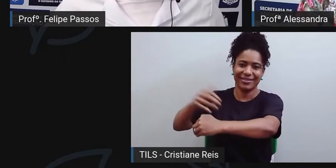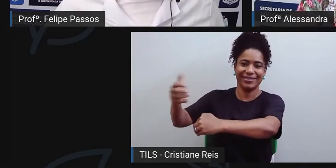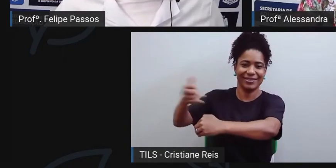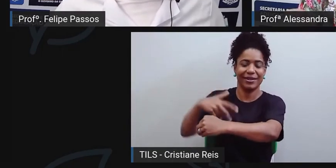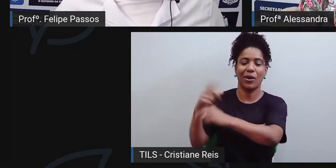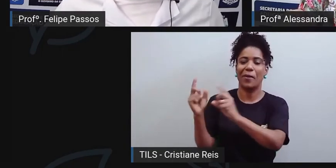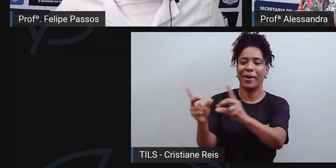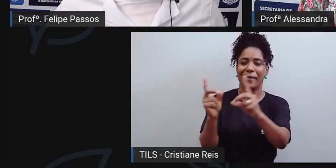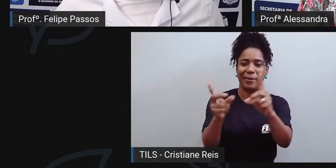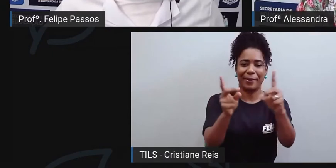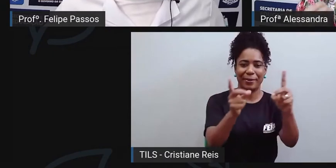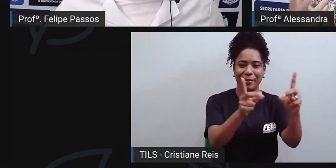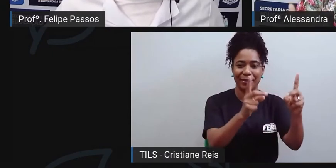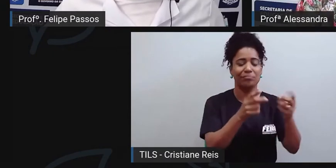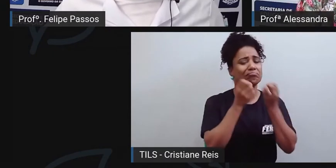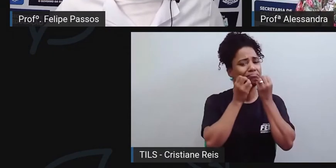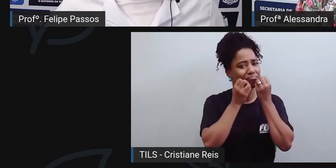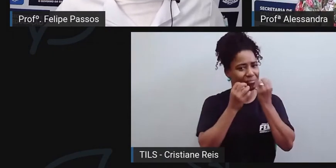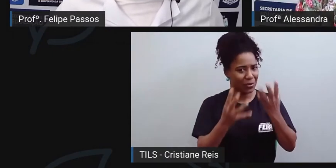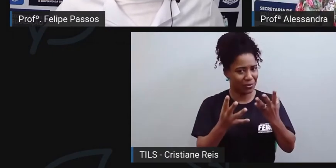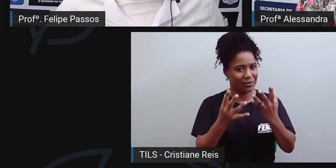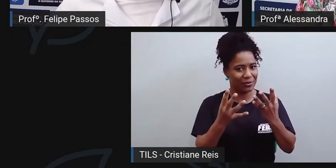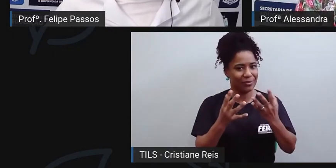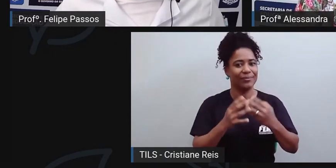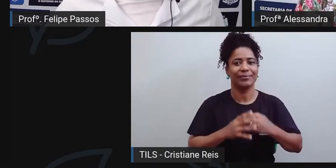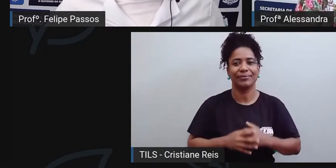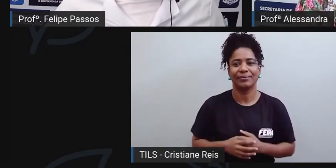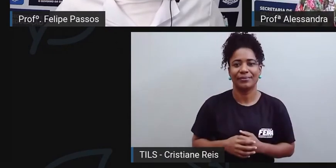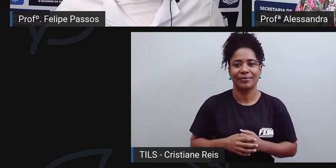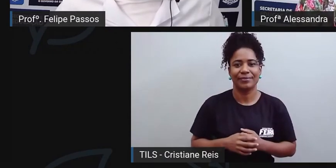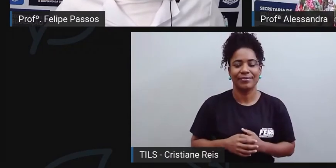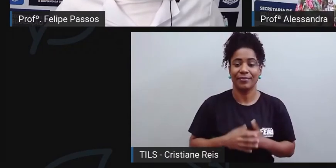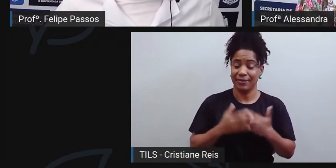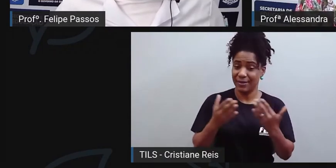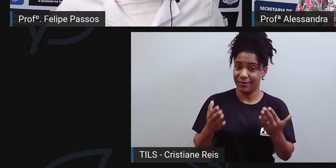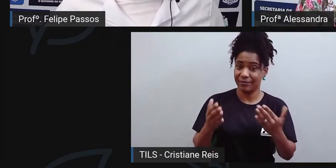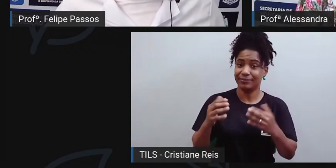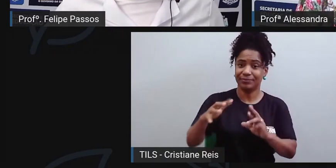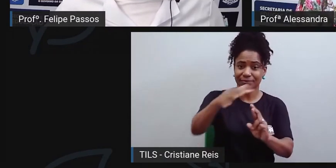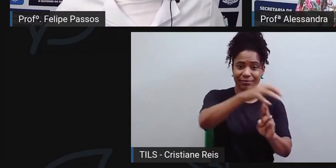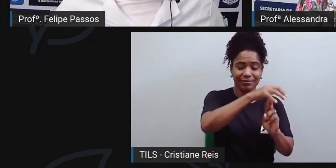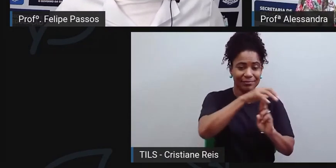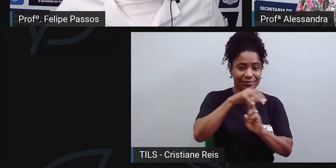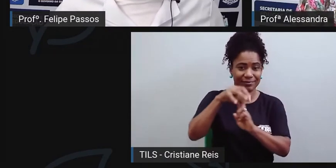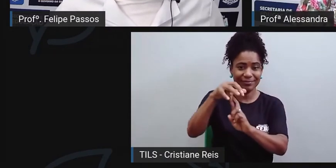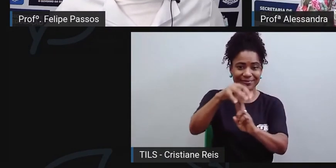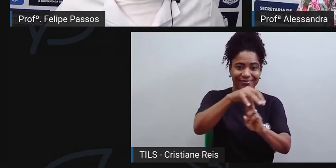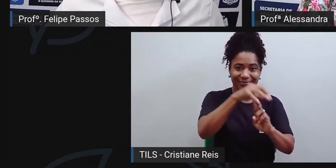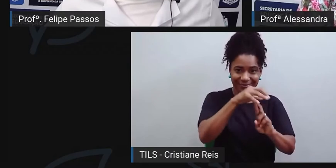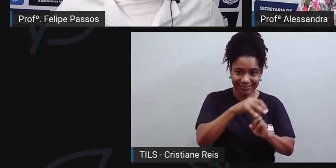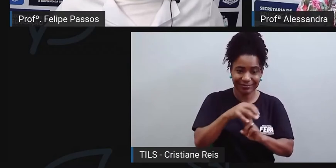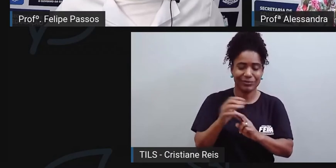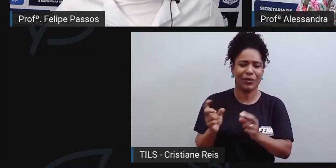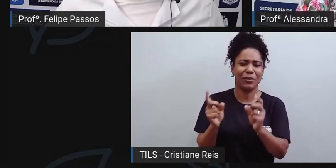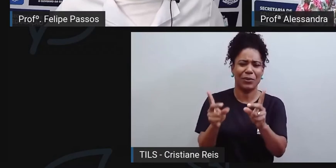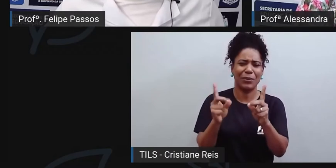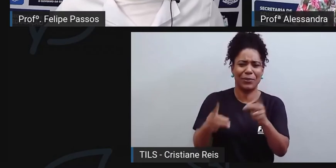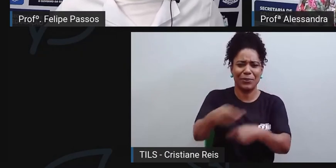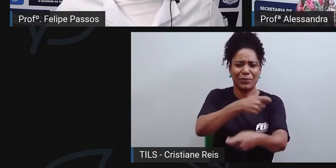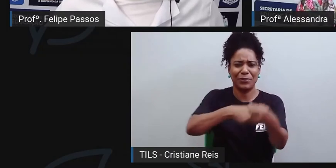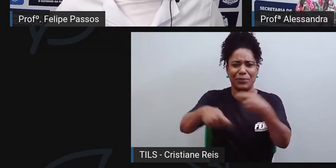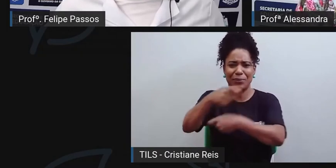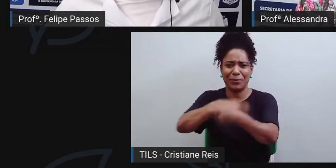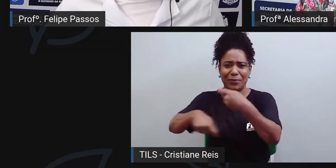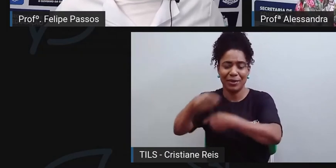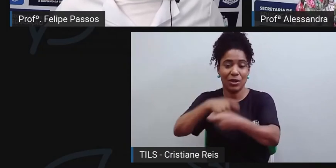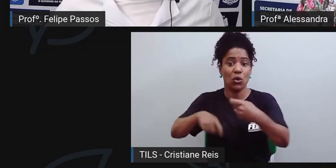visita nas Feiras Livres e você vai encontrar, principalmente nos dias de maior dinâmica, que geralmente são